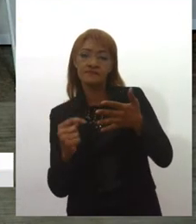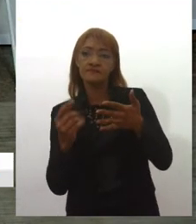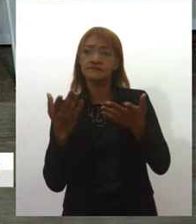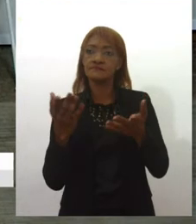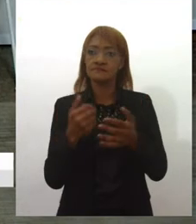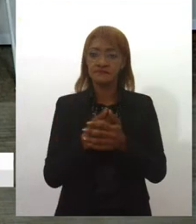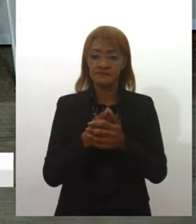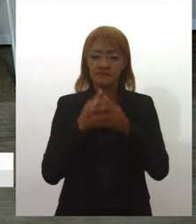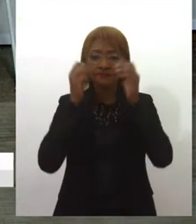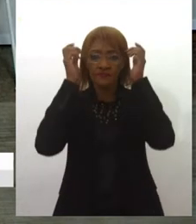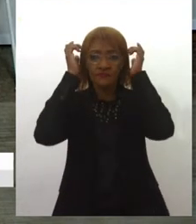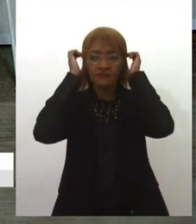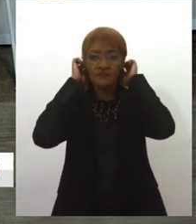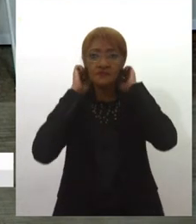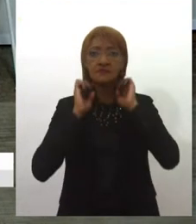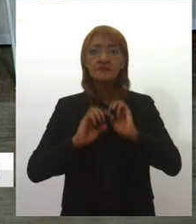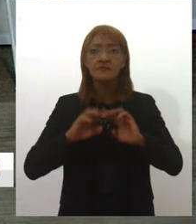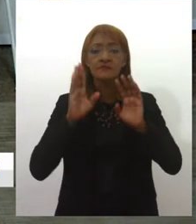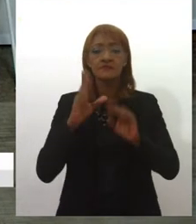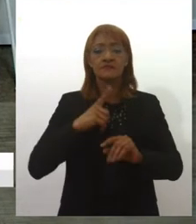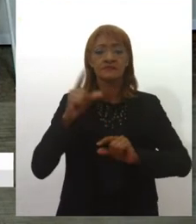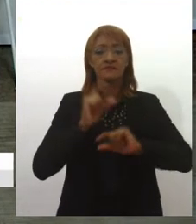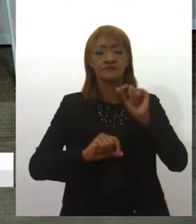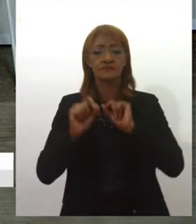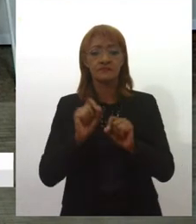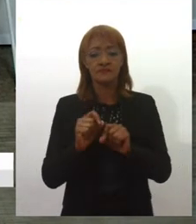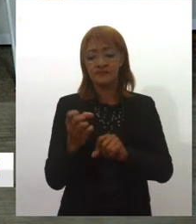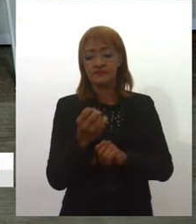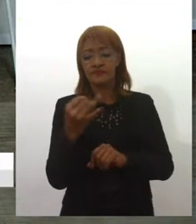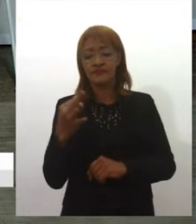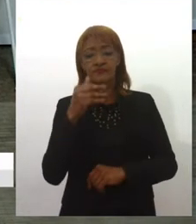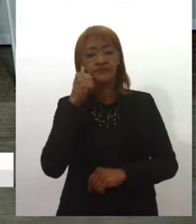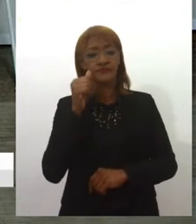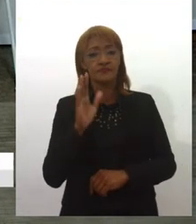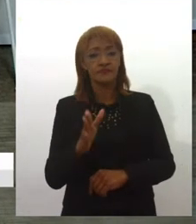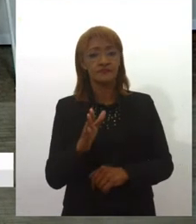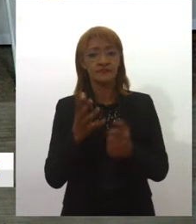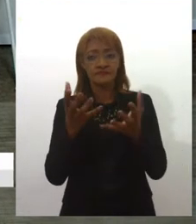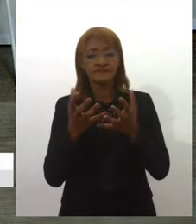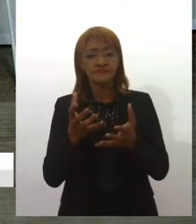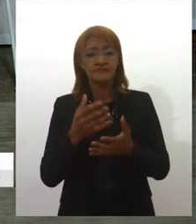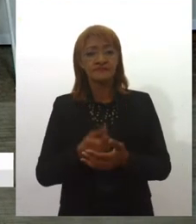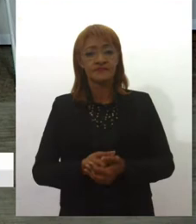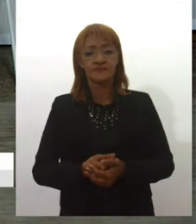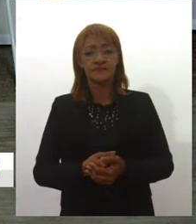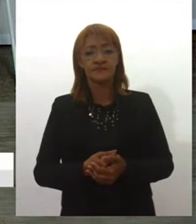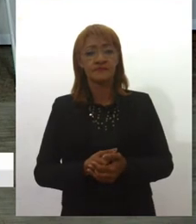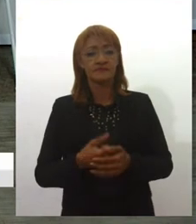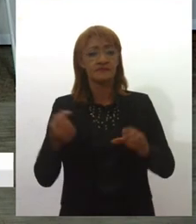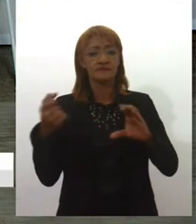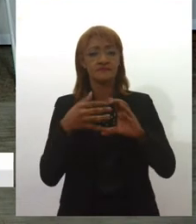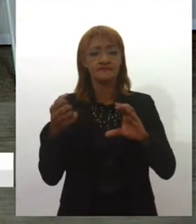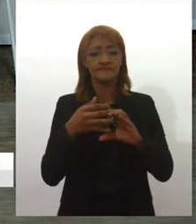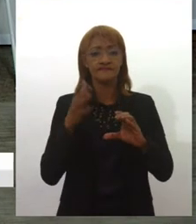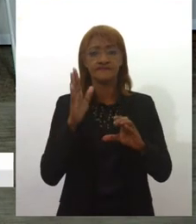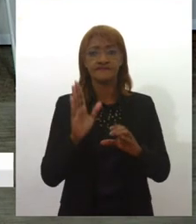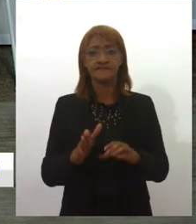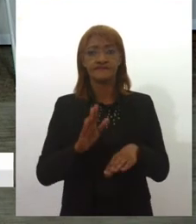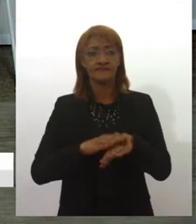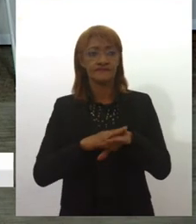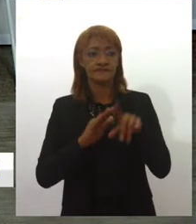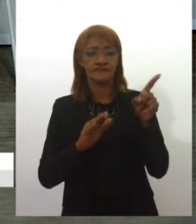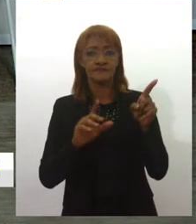isso, em relação a isso, ainda tem a questão da quantidade de mulheres, né, eu queria trazer um pouquinho mais dos dados sobre a bolsa que a Gabriele